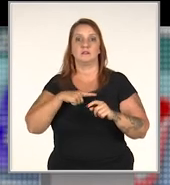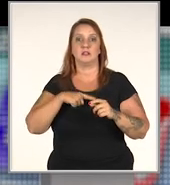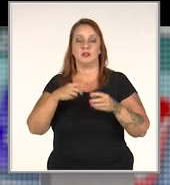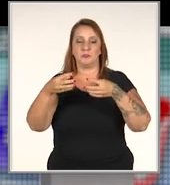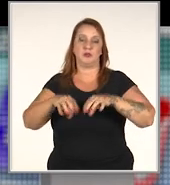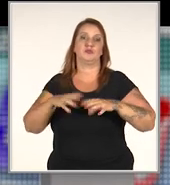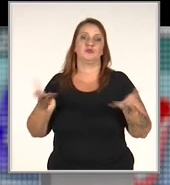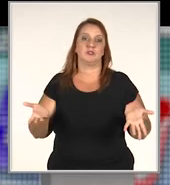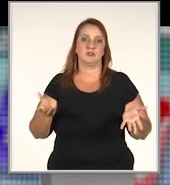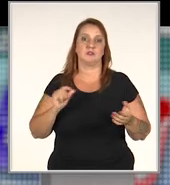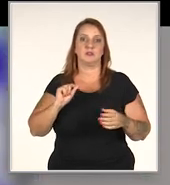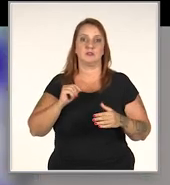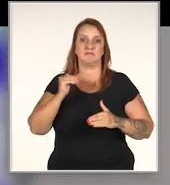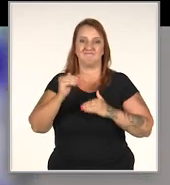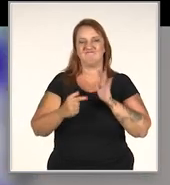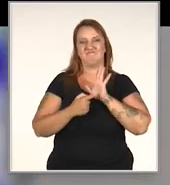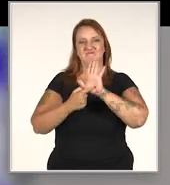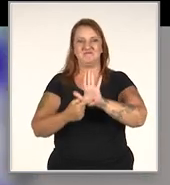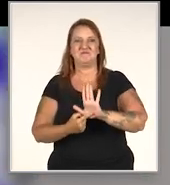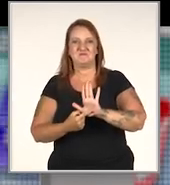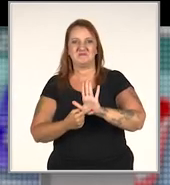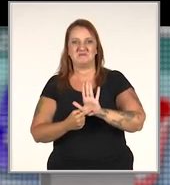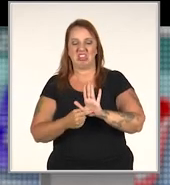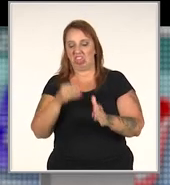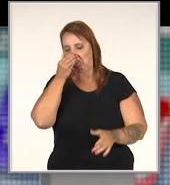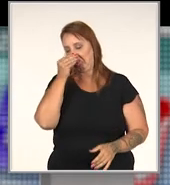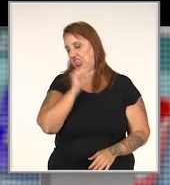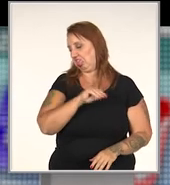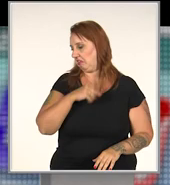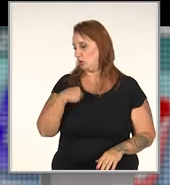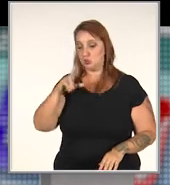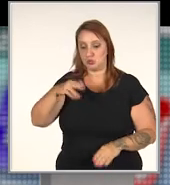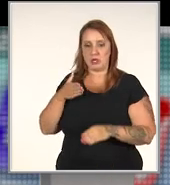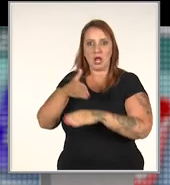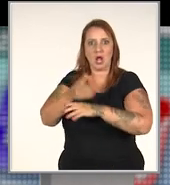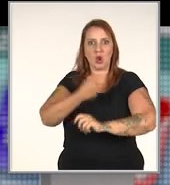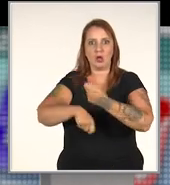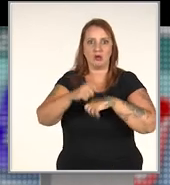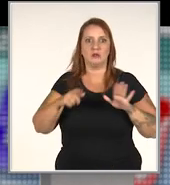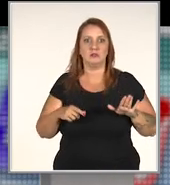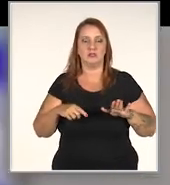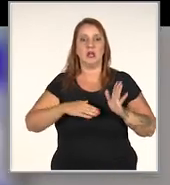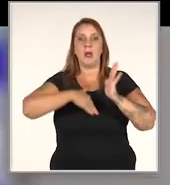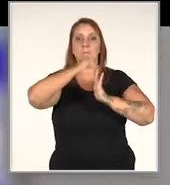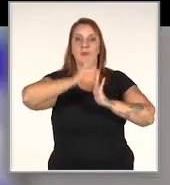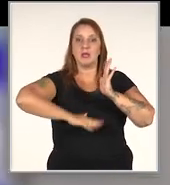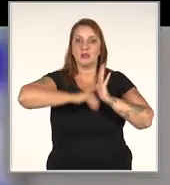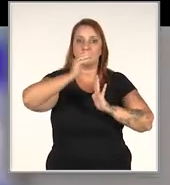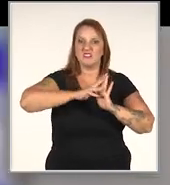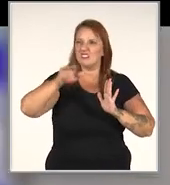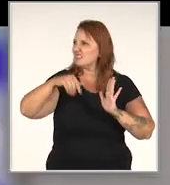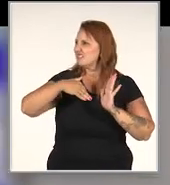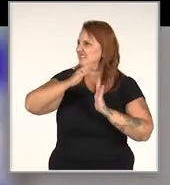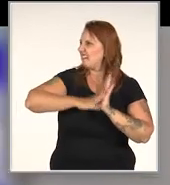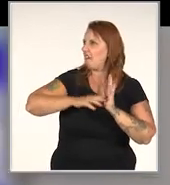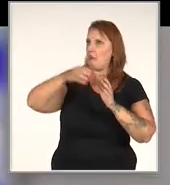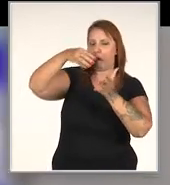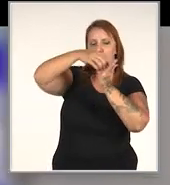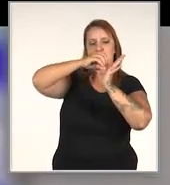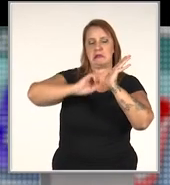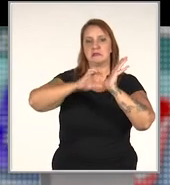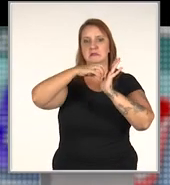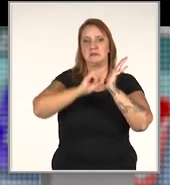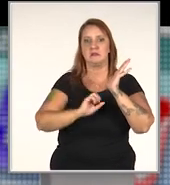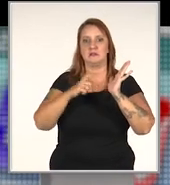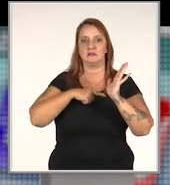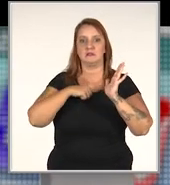economia que acaba trazendo prejuízo, né? Aquilo passa uma imagem mesmo de desleixo. Ah, eu não vou voltar naquela loja, né? Tem a pintura, que... Ah, você não pintou,